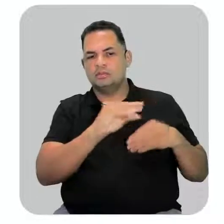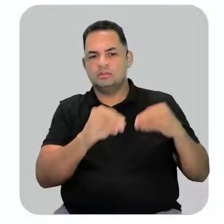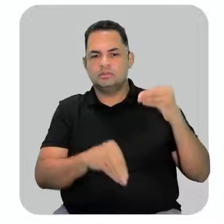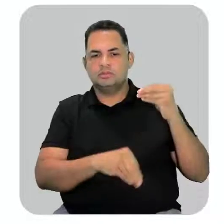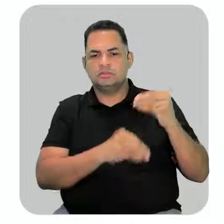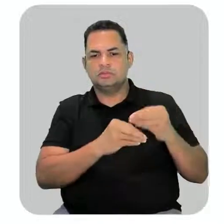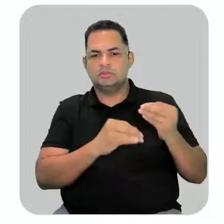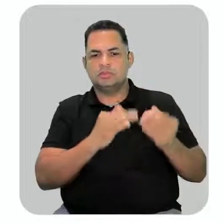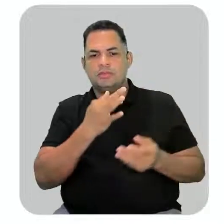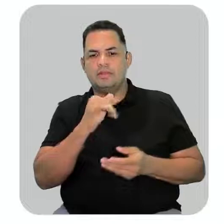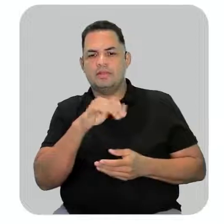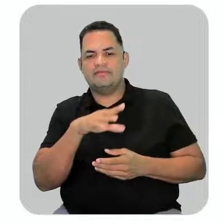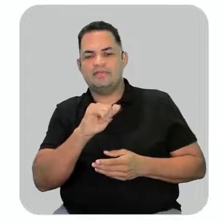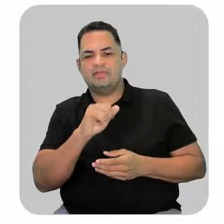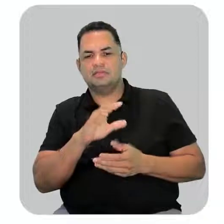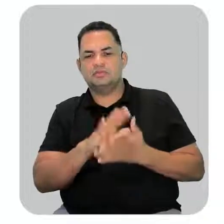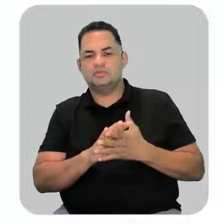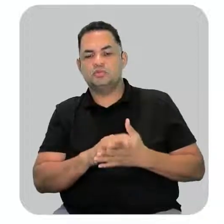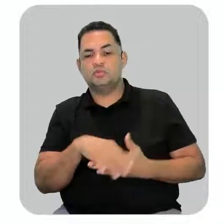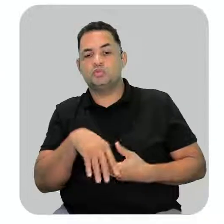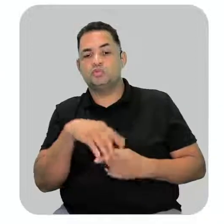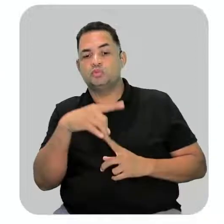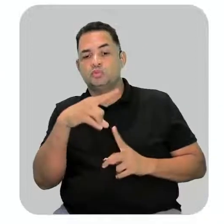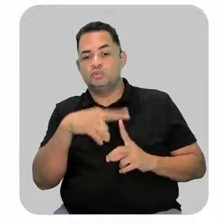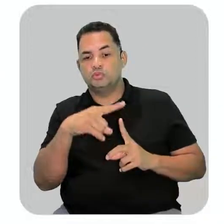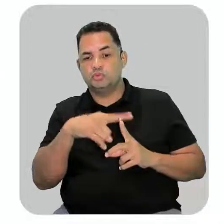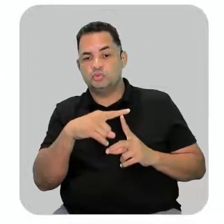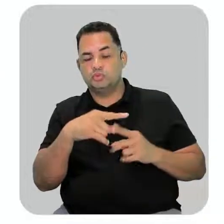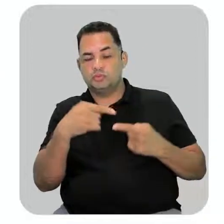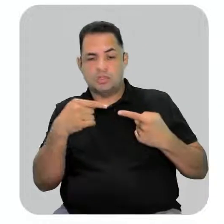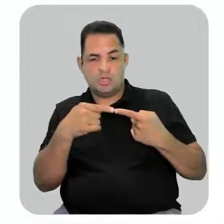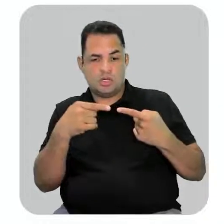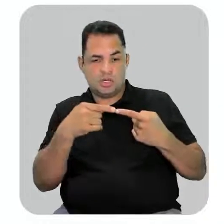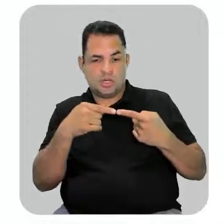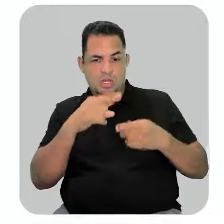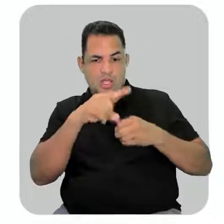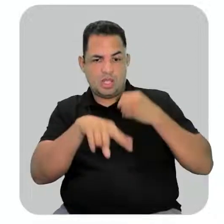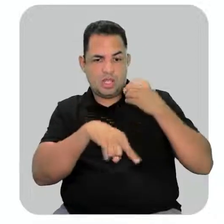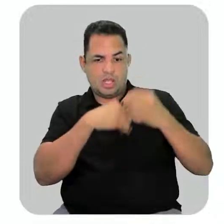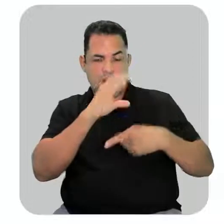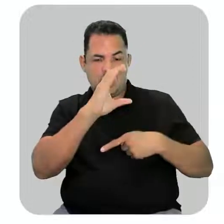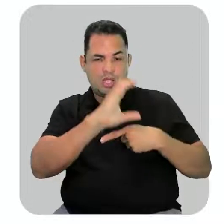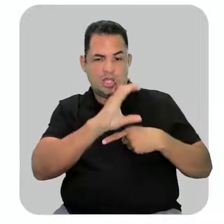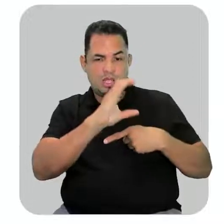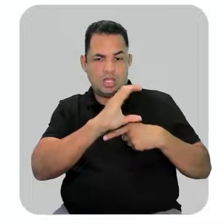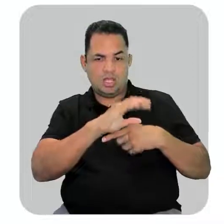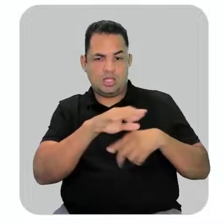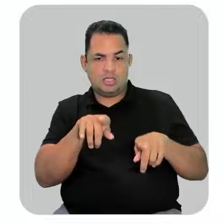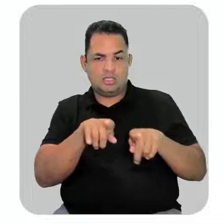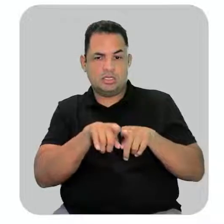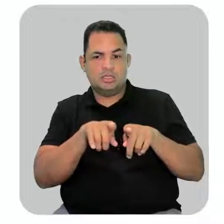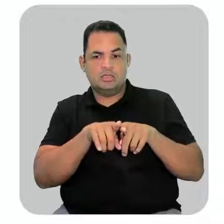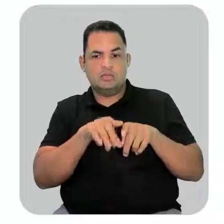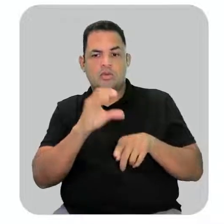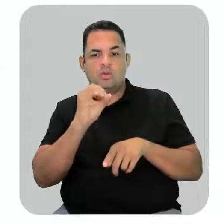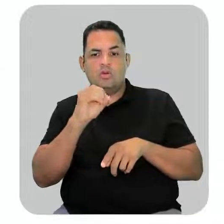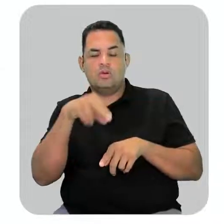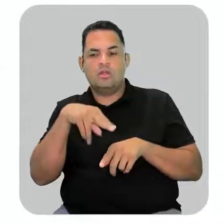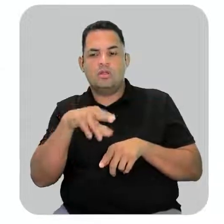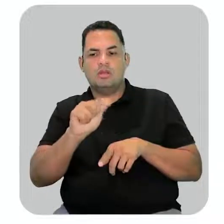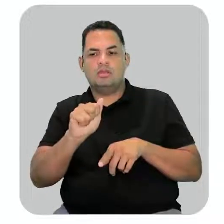prefixo, o tipo de ligação entre os átomos de carbono e usamos a terminação